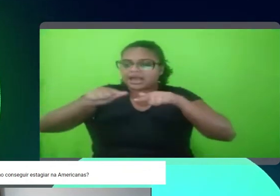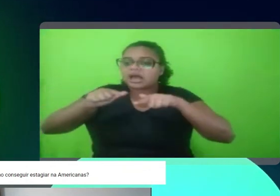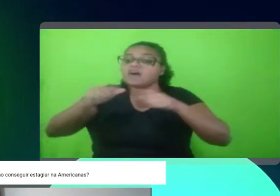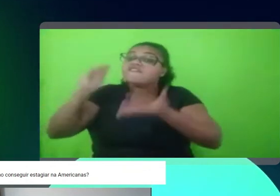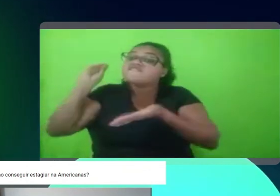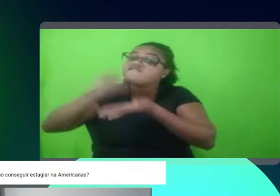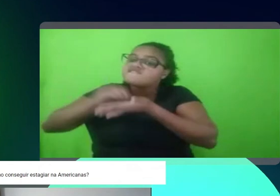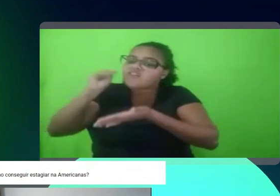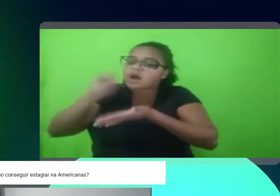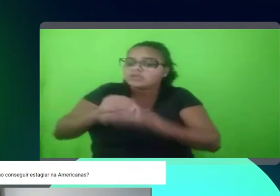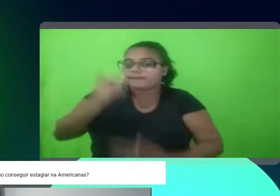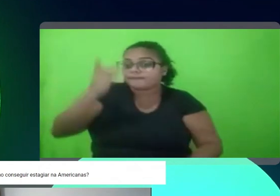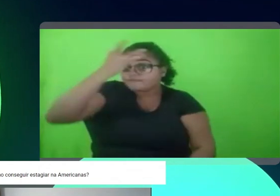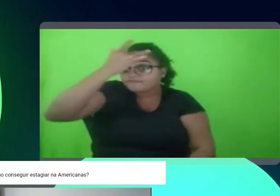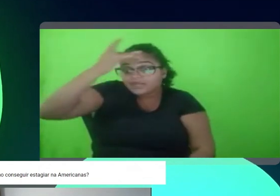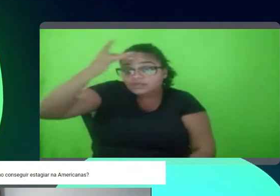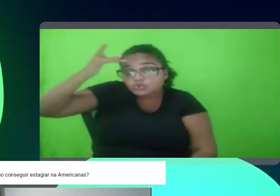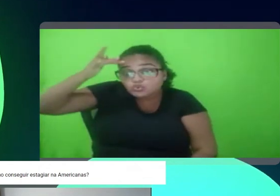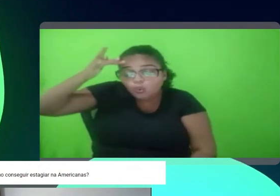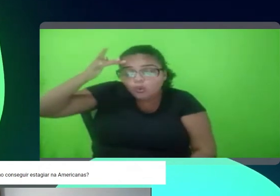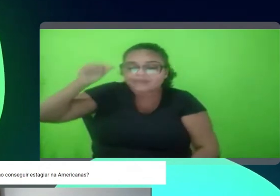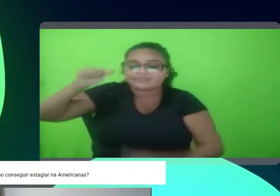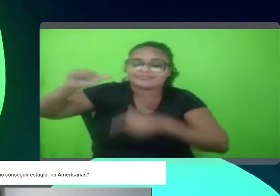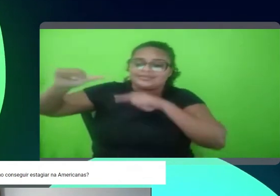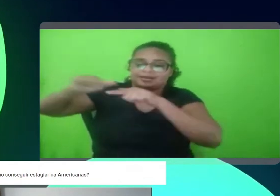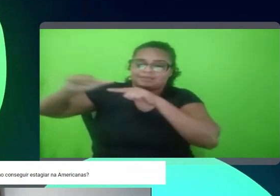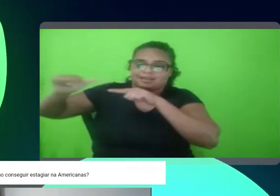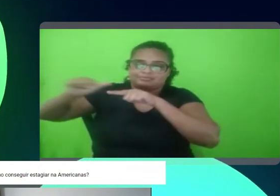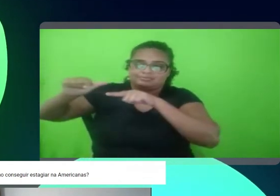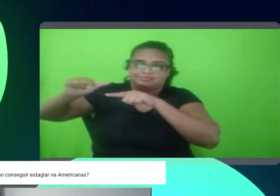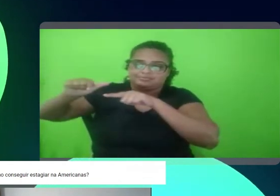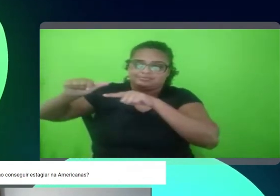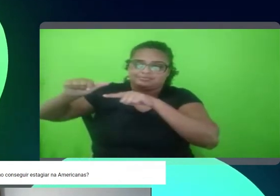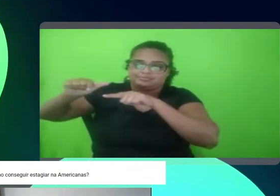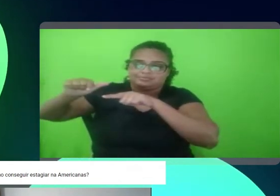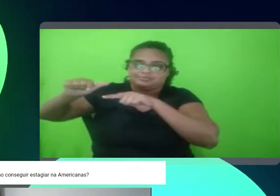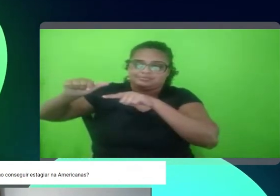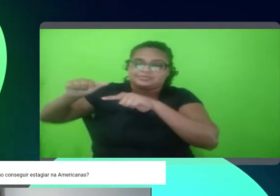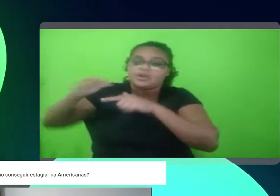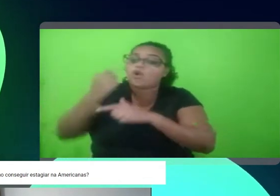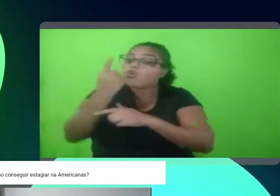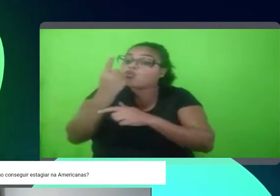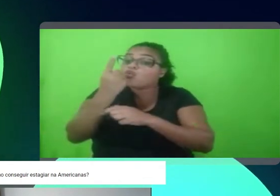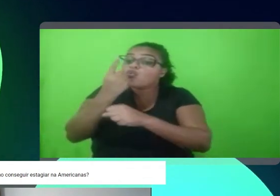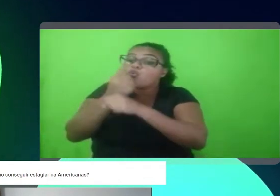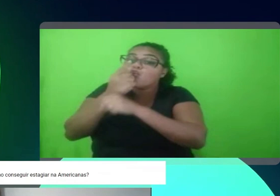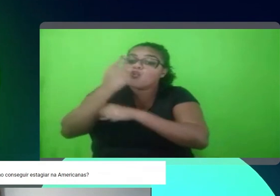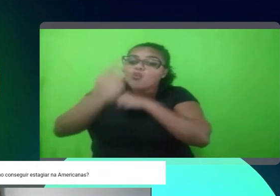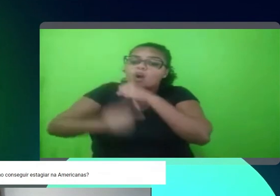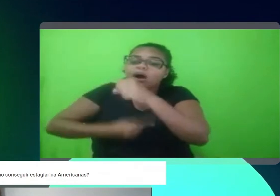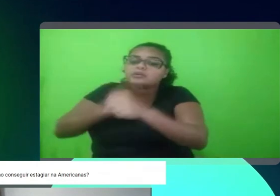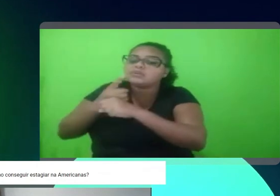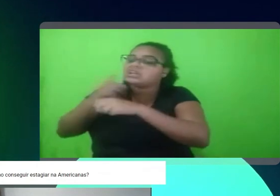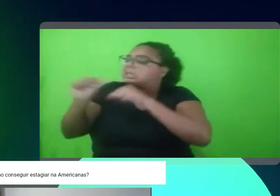gente para trabalhar, tá, você vê isso porque, cara, é muito comum pessoas, às vezes, com nem um ano de emprego, já está trocando, já está, né,